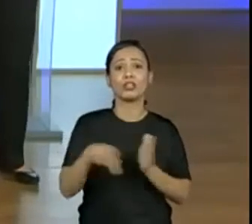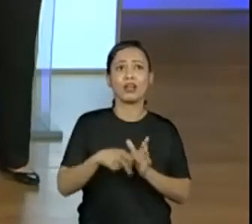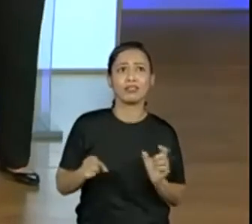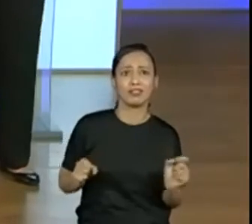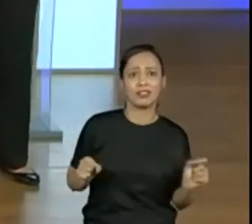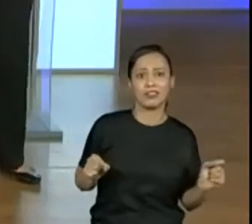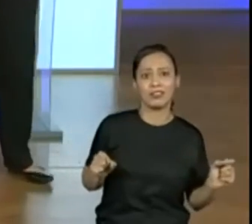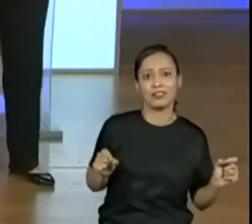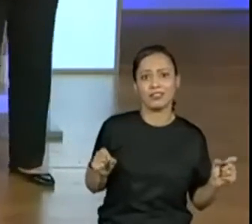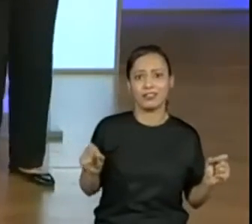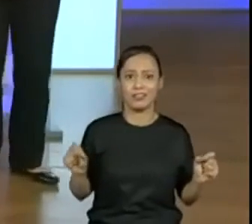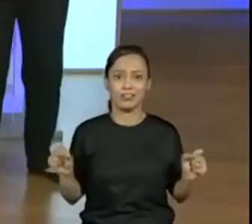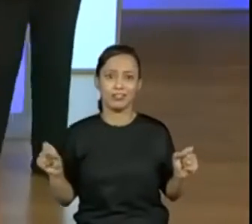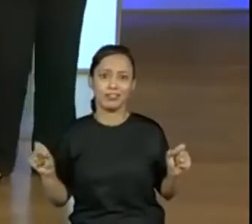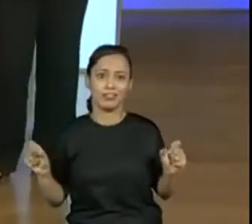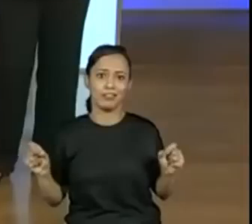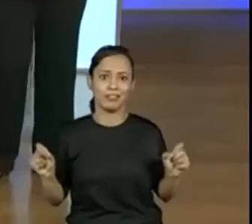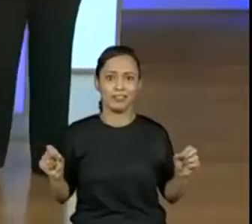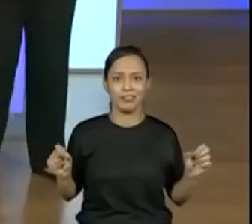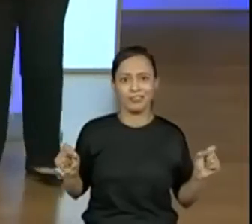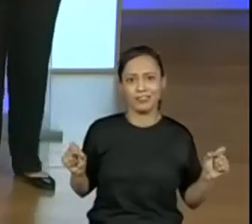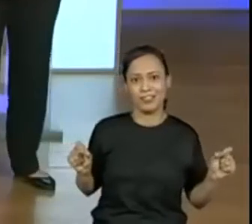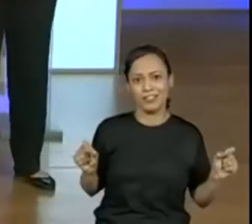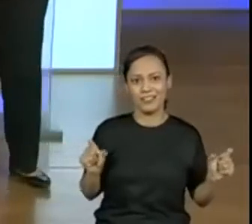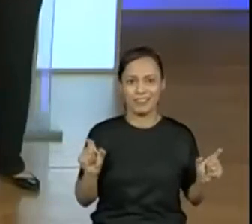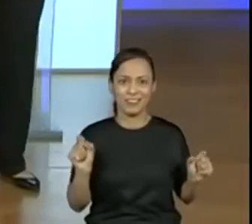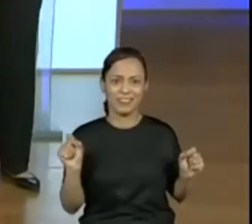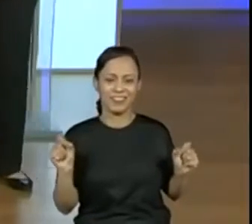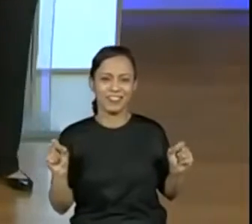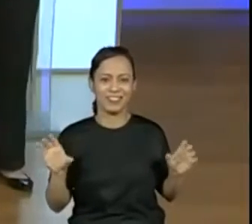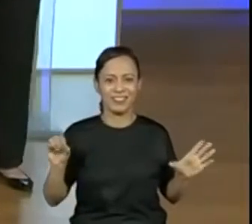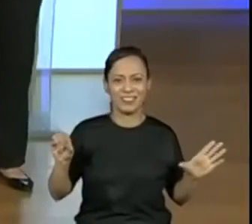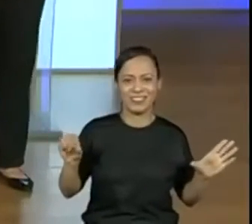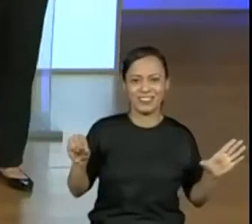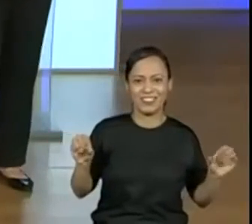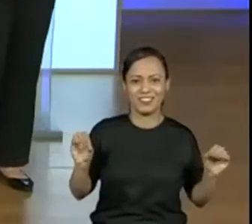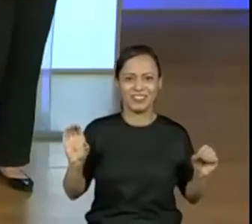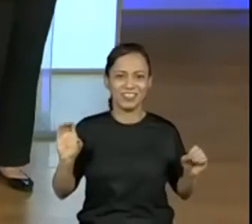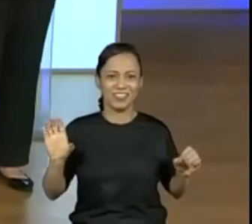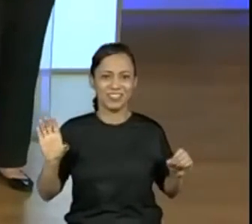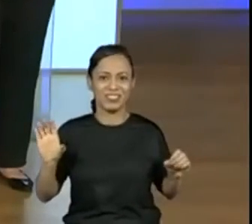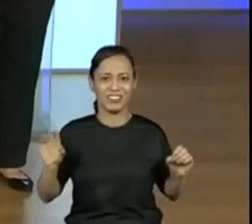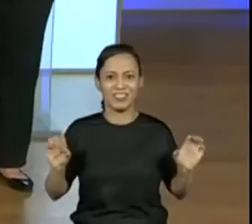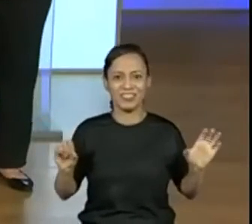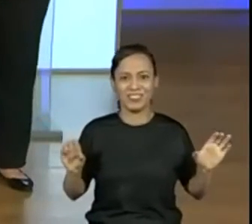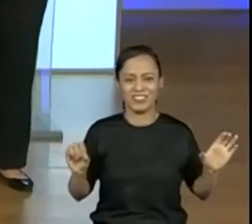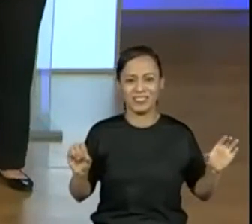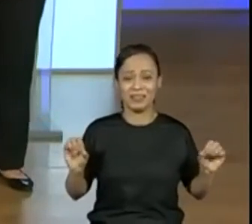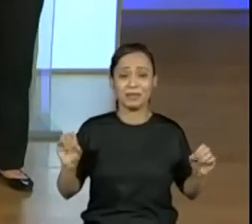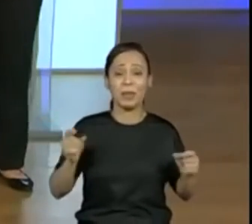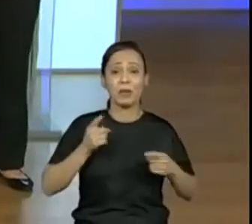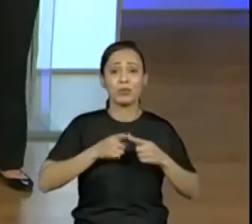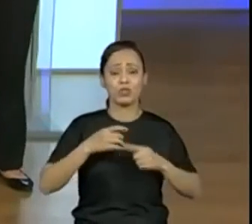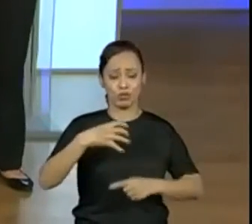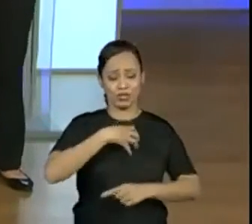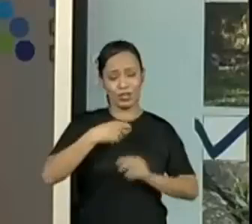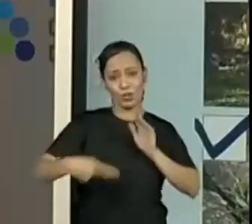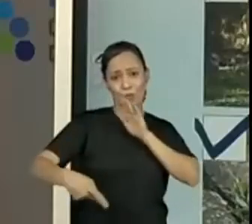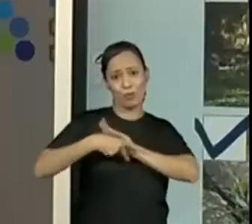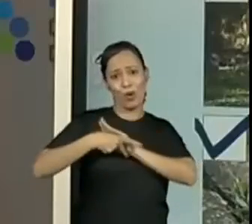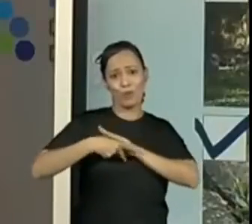lado? Eles andam de lado, não é? Porque as articulações são posicionadas e então